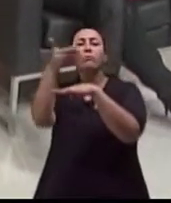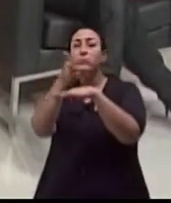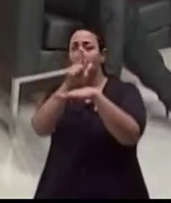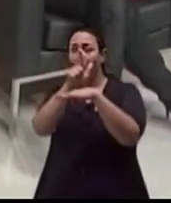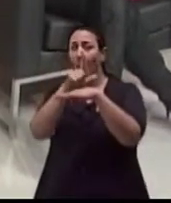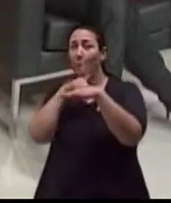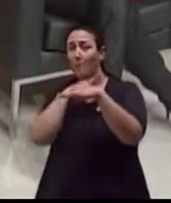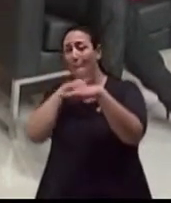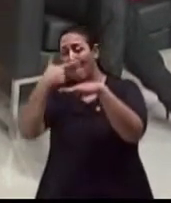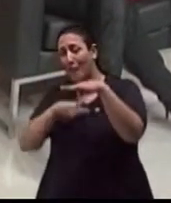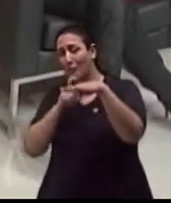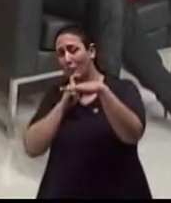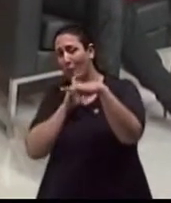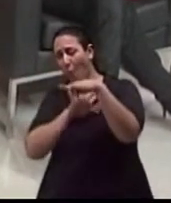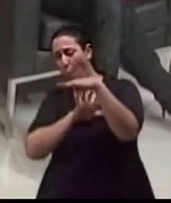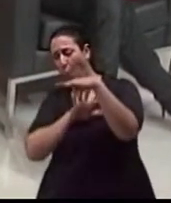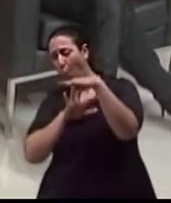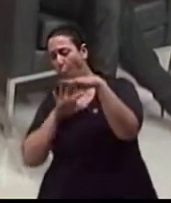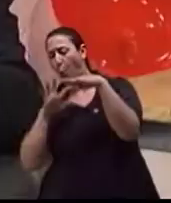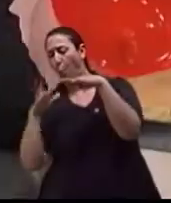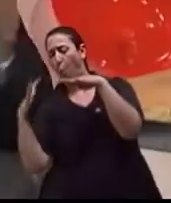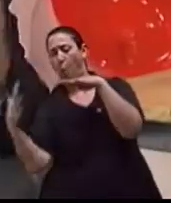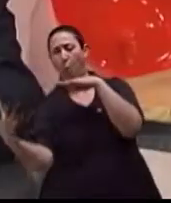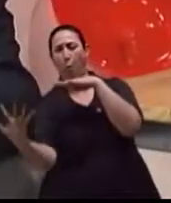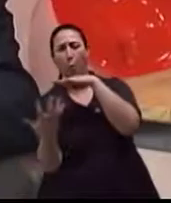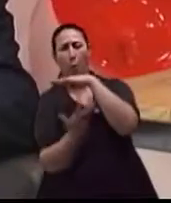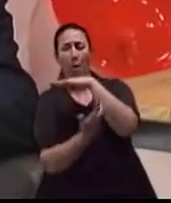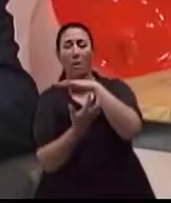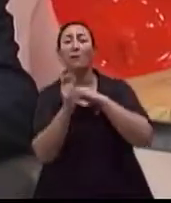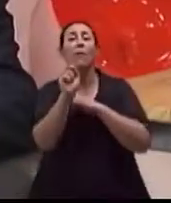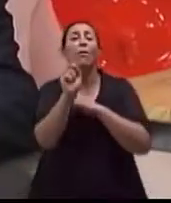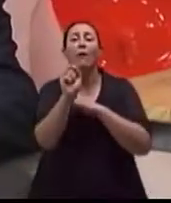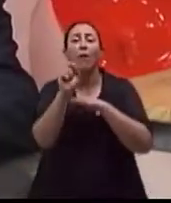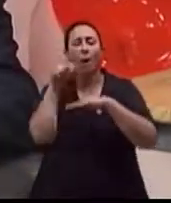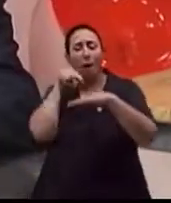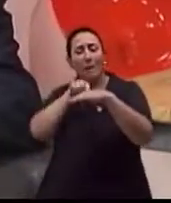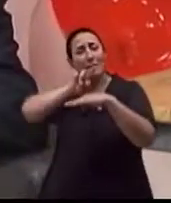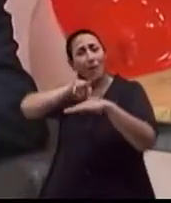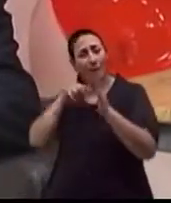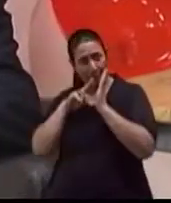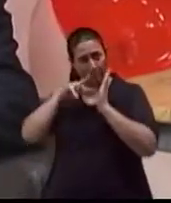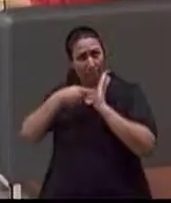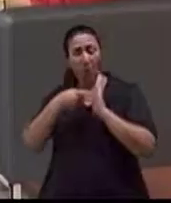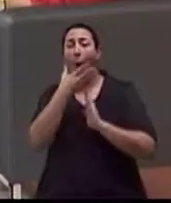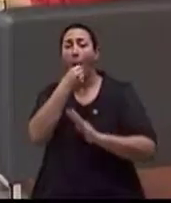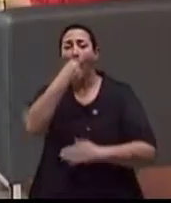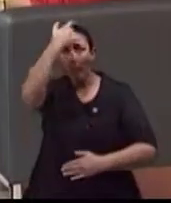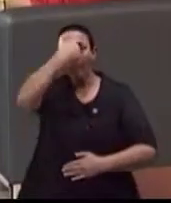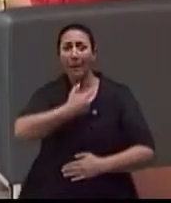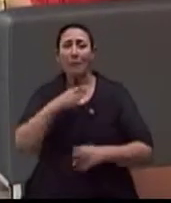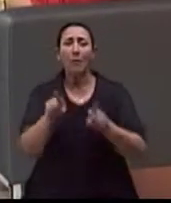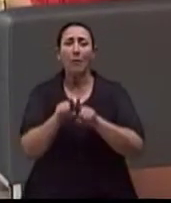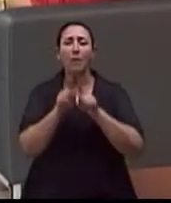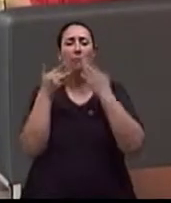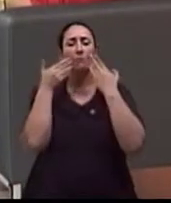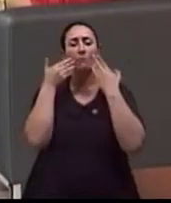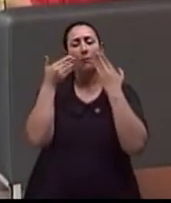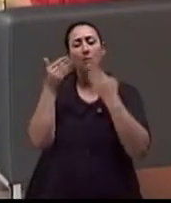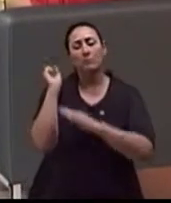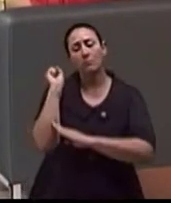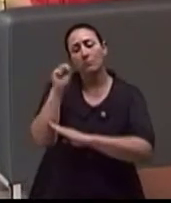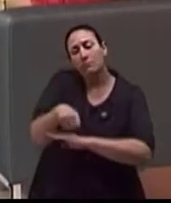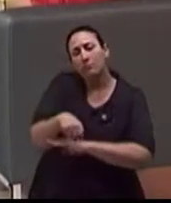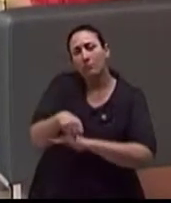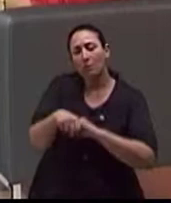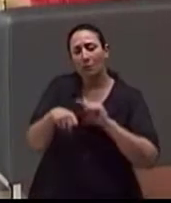sexualidade masculina, às vezes, ela é só um sinal por trás de muitas coisas que aquela pessoa traz para ti. E ela ocorre sempre